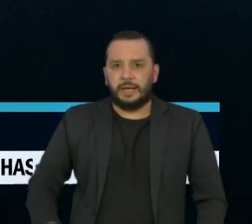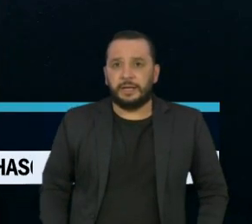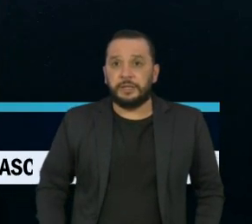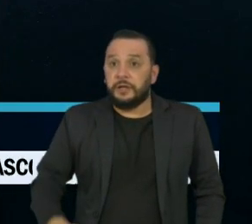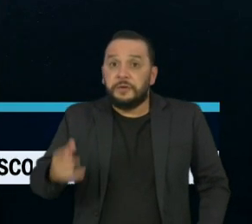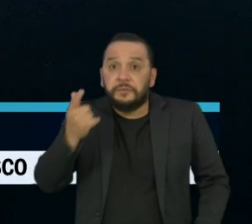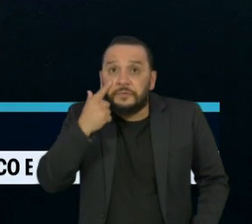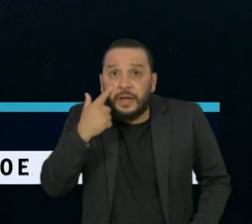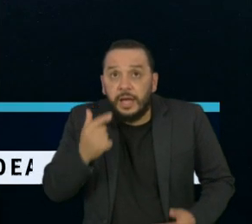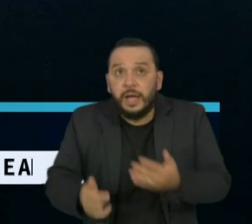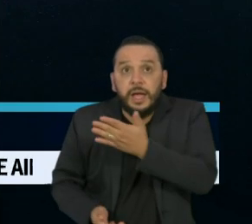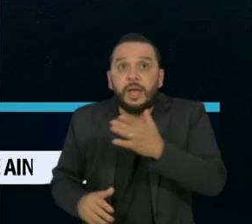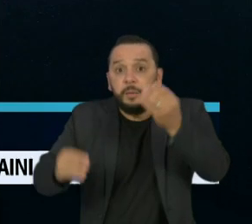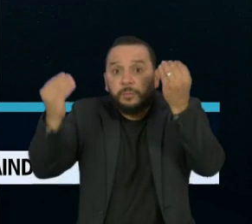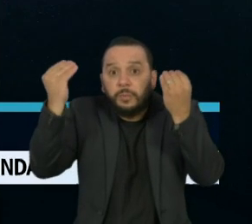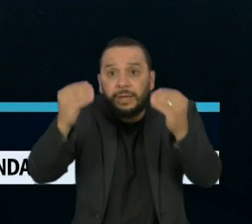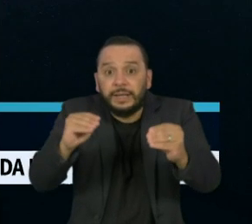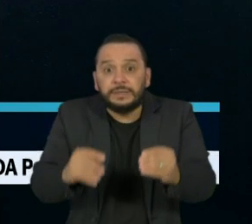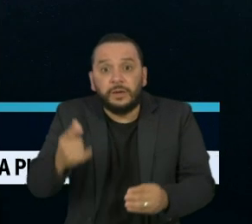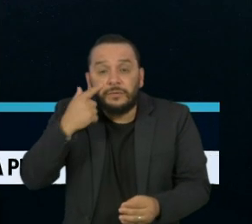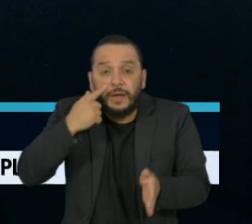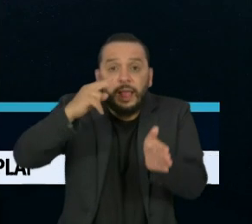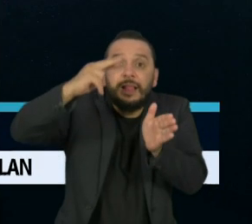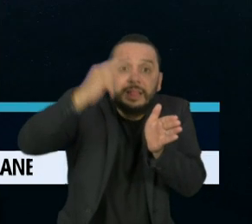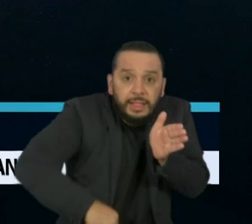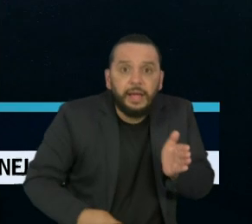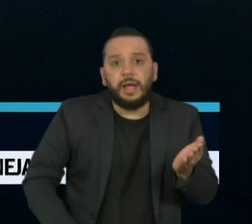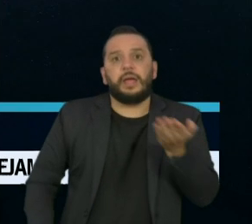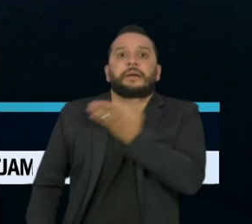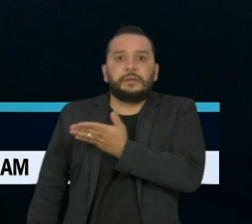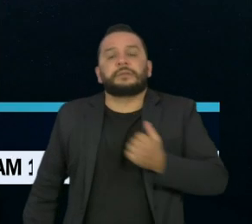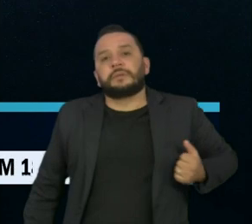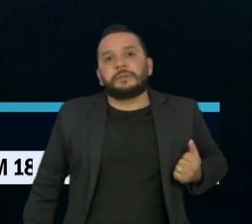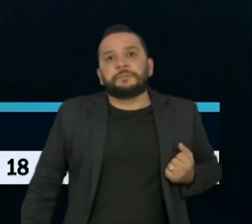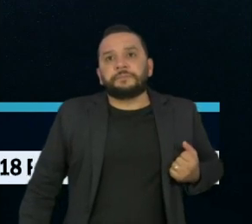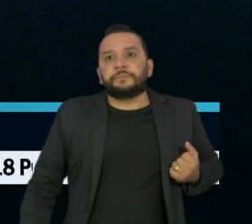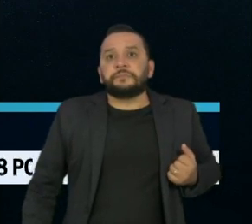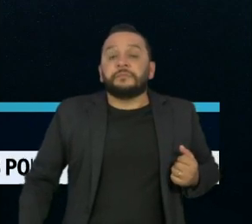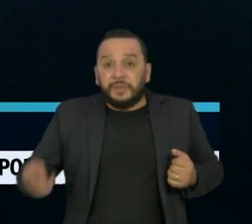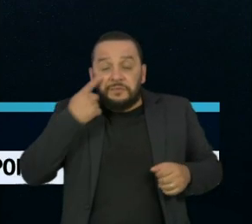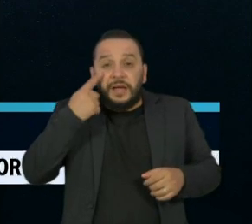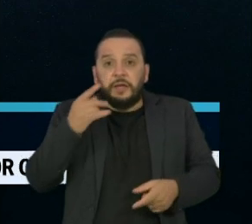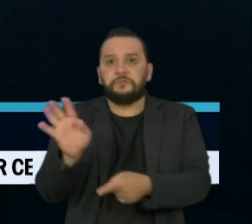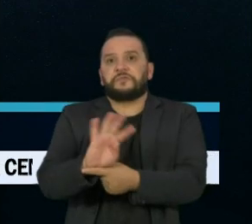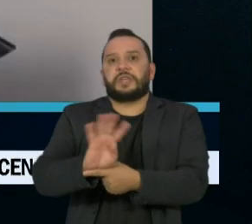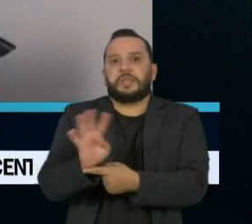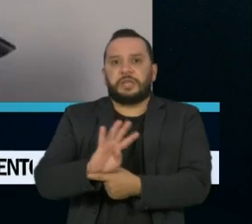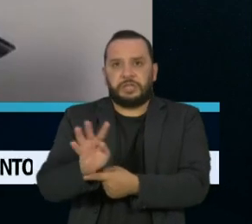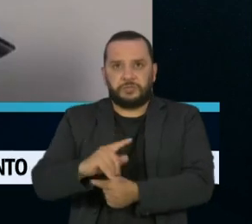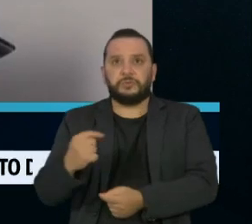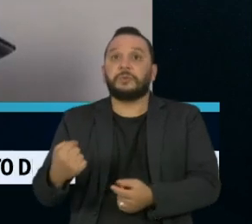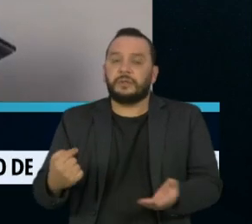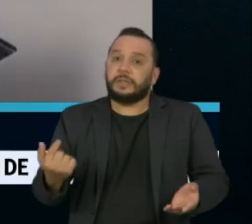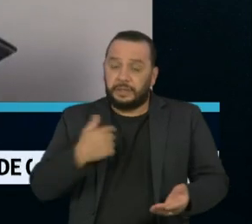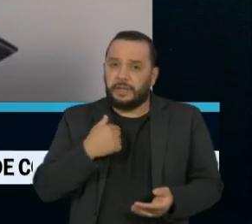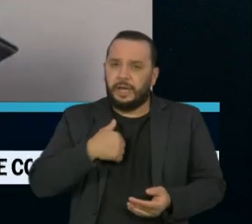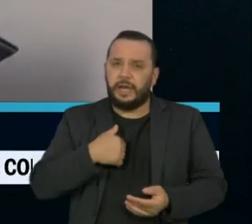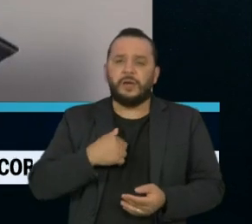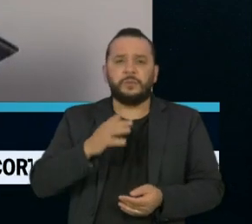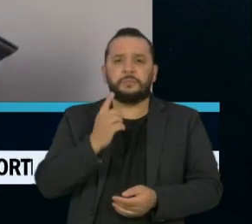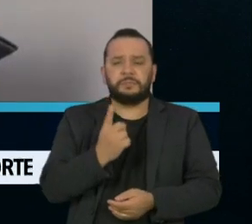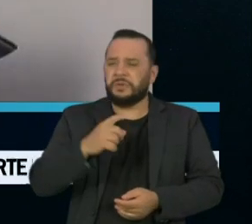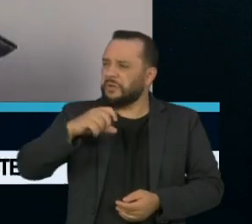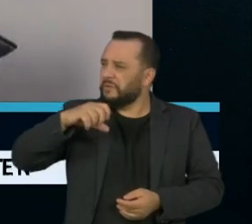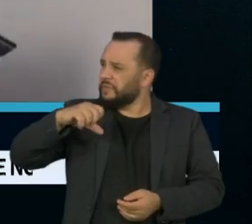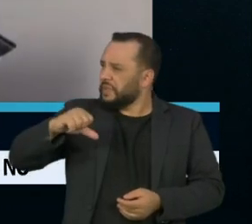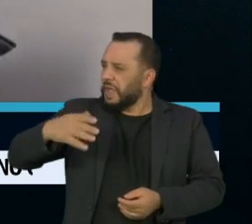publicação. Se vocês lerem a publicação, se vocês virem o vídeo que está lá publicado, que eu fiz esse vídeo em 1900 e